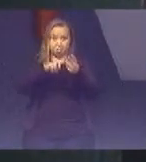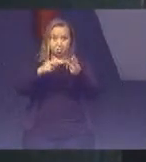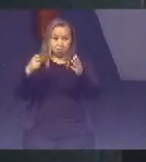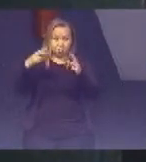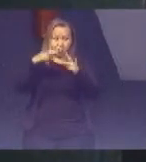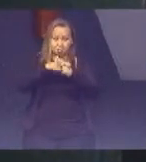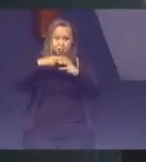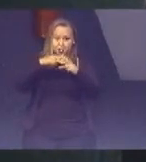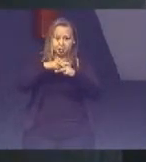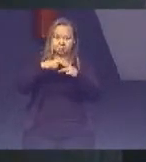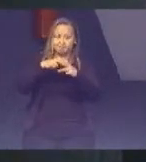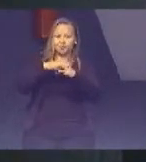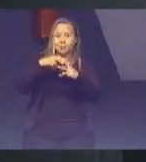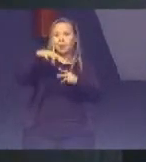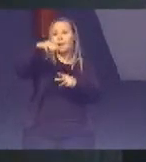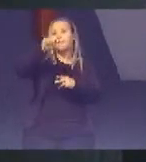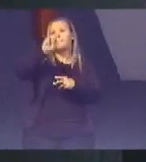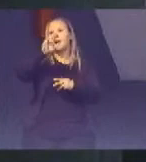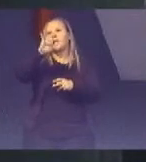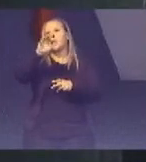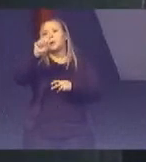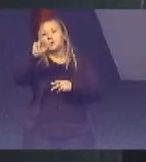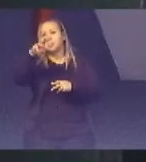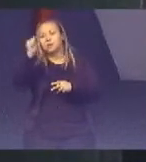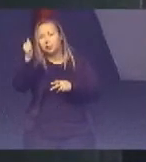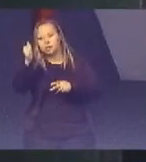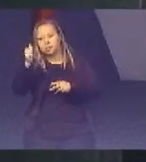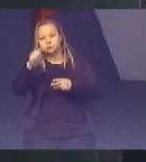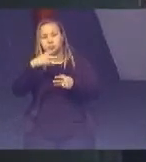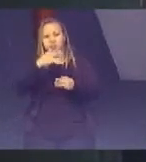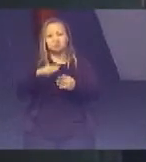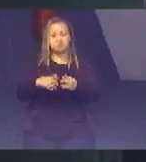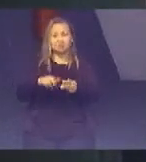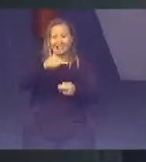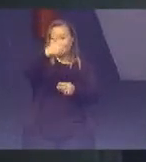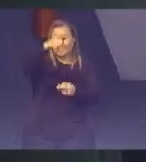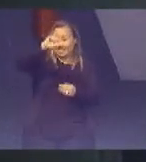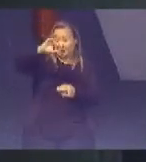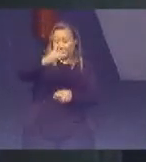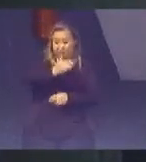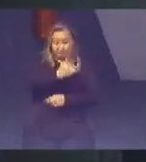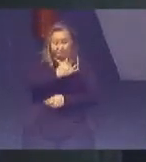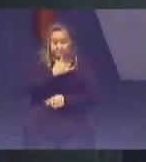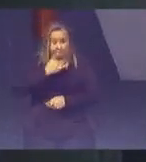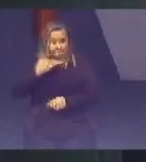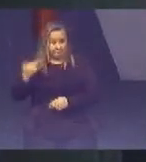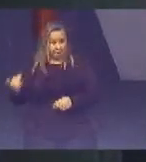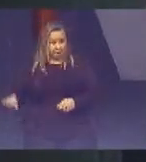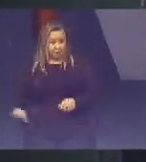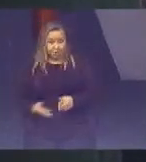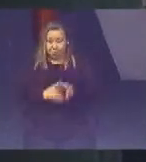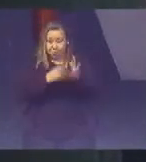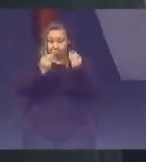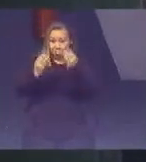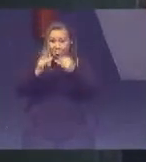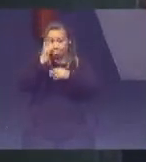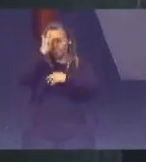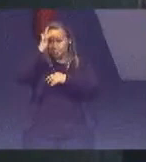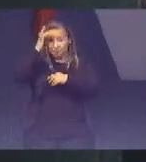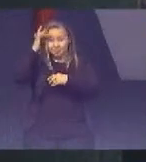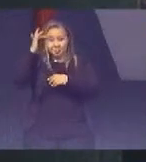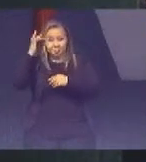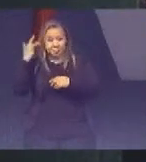Barragem Mariana Nós tivemos Dezenove mortes Mas nós tivemos Centenas e centenas De pessoas